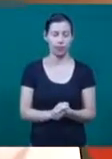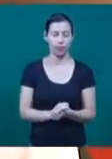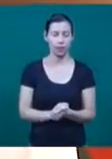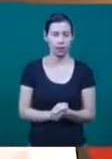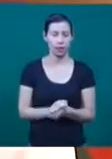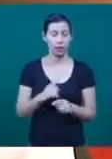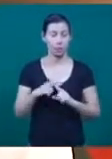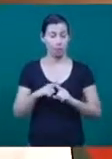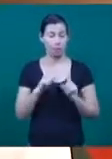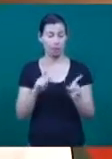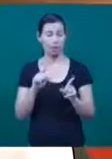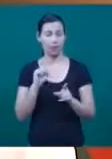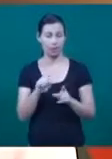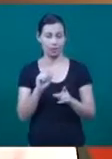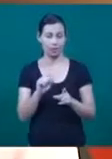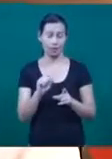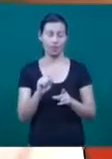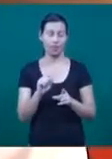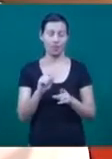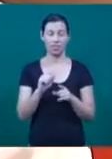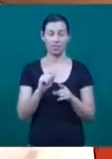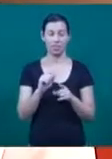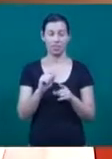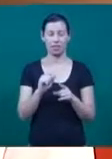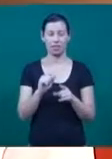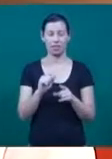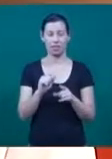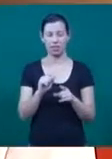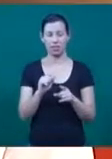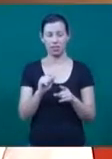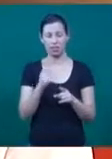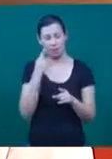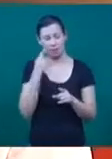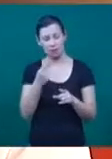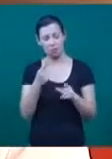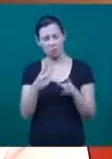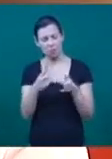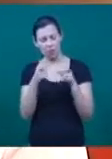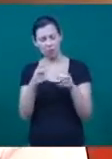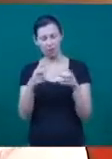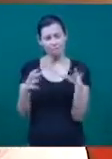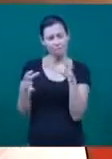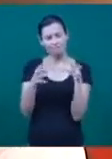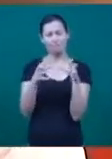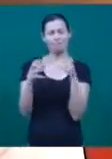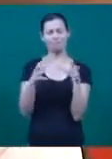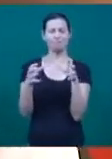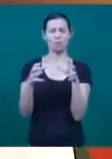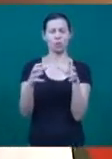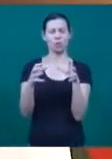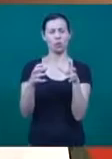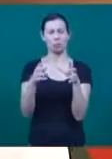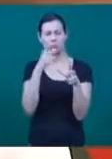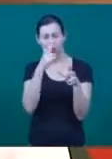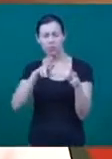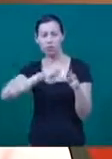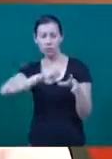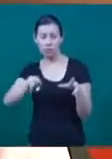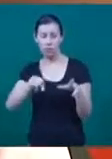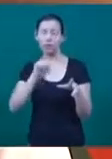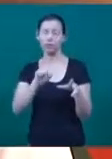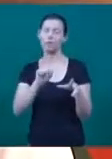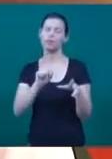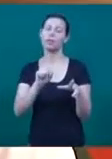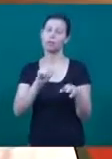que é normal, que é fisiológica. A criança que nasce mais molinha, já chama atenção que algo não está bem. E,